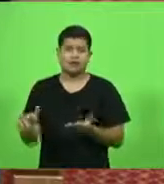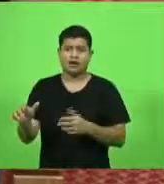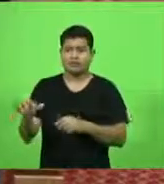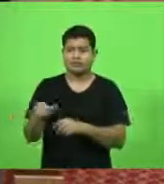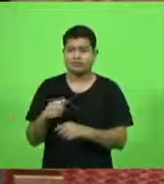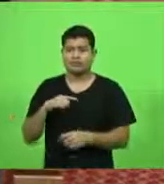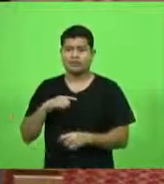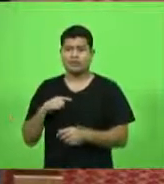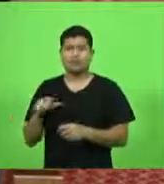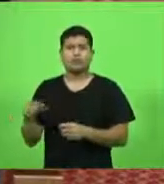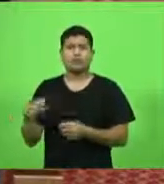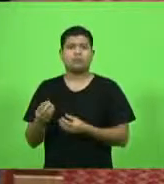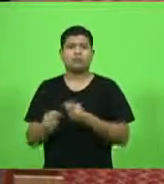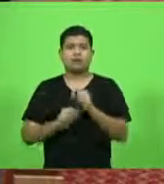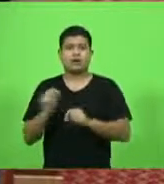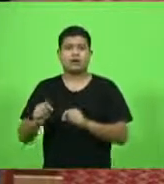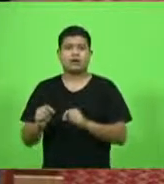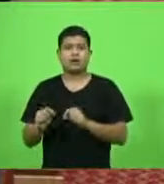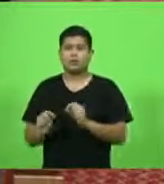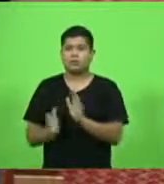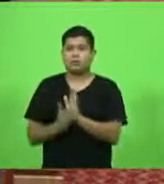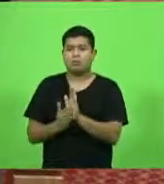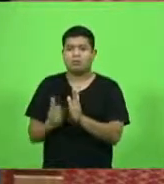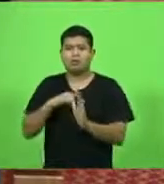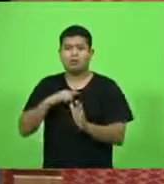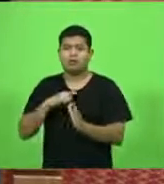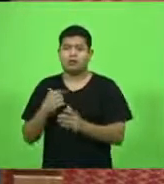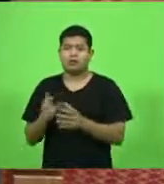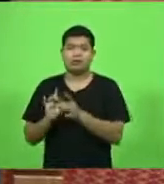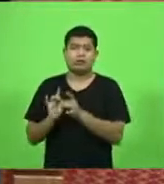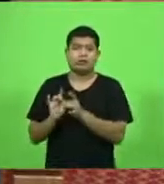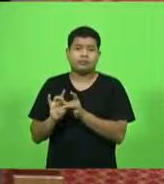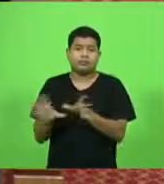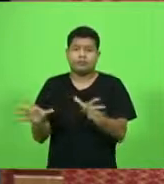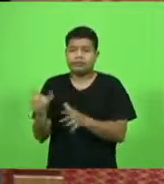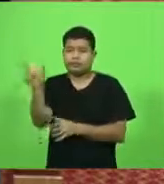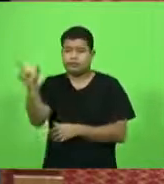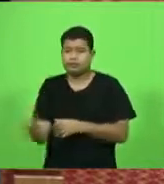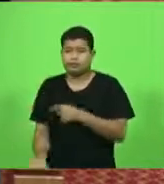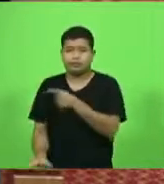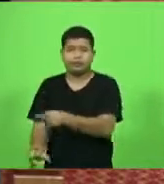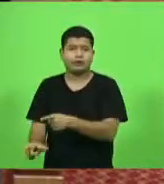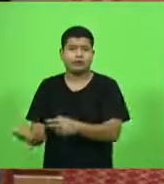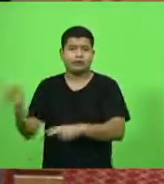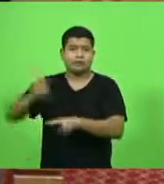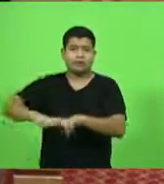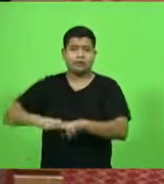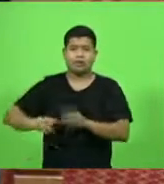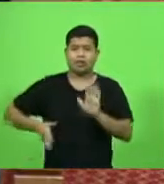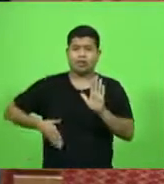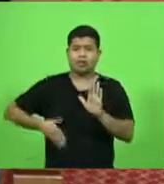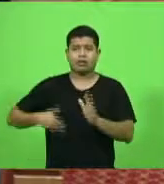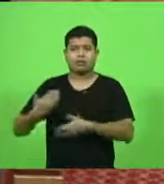com que marginais dessa periculosidade acabem ficando na rua. então,